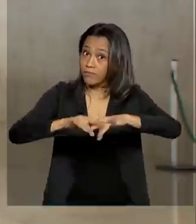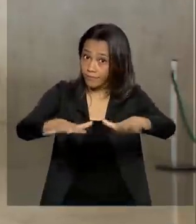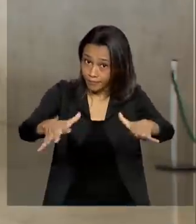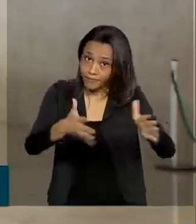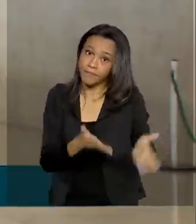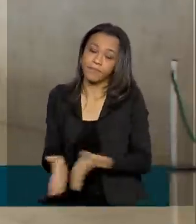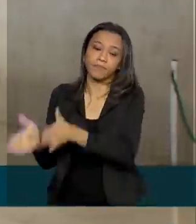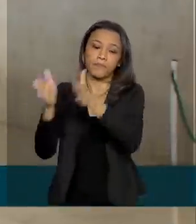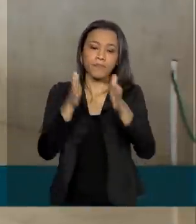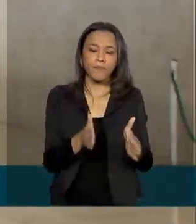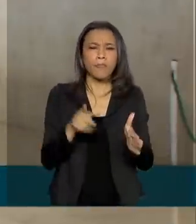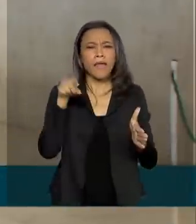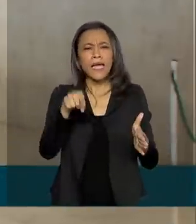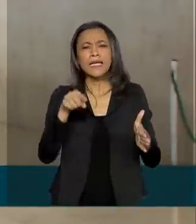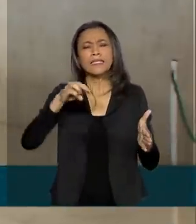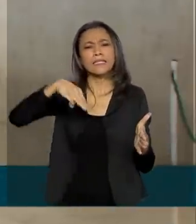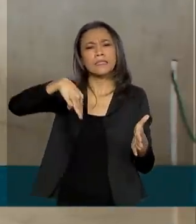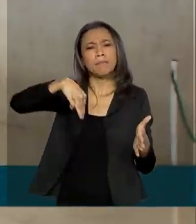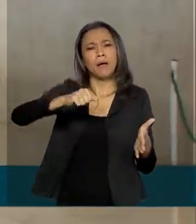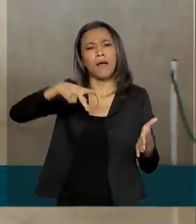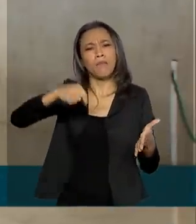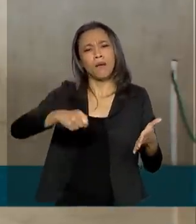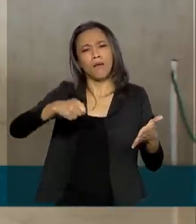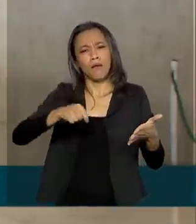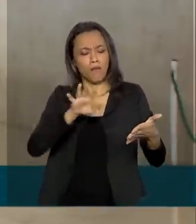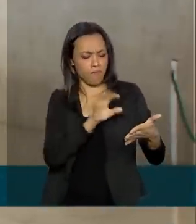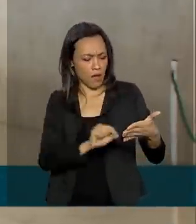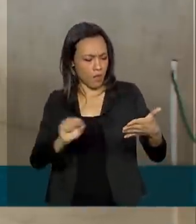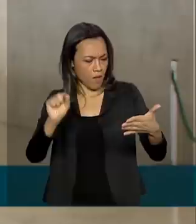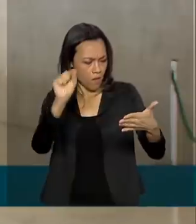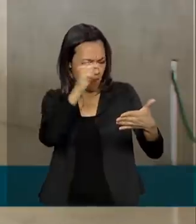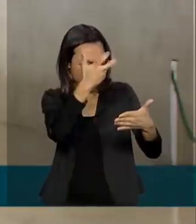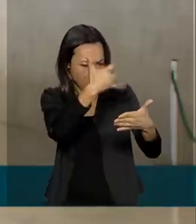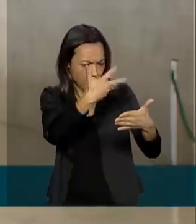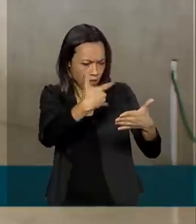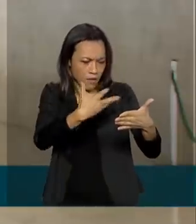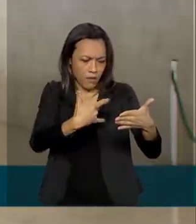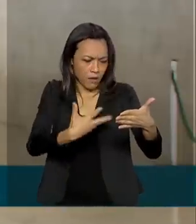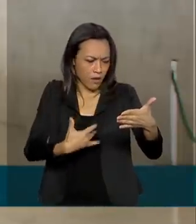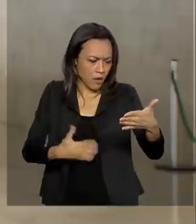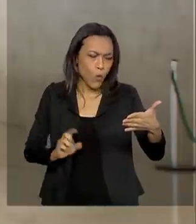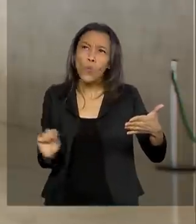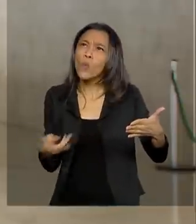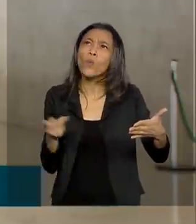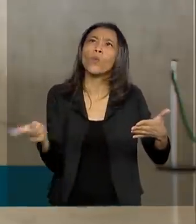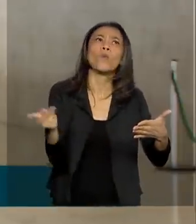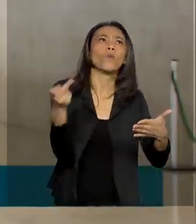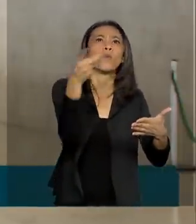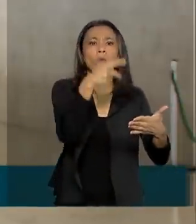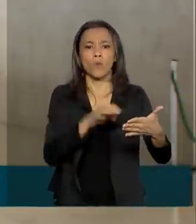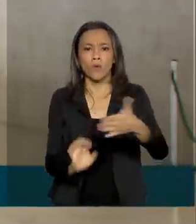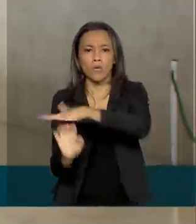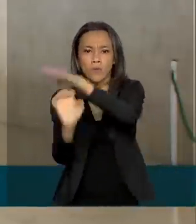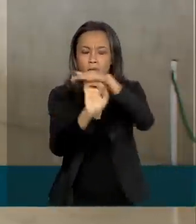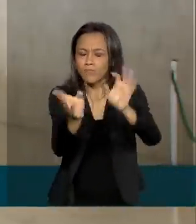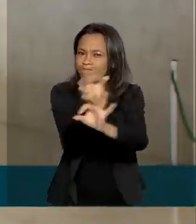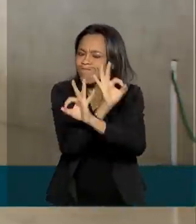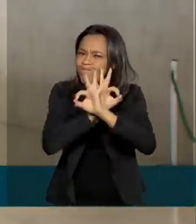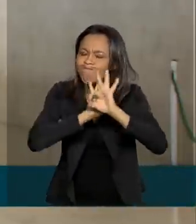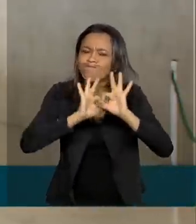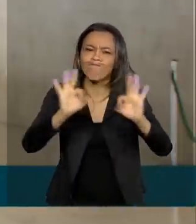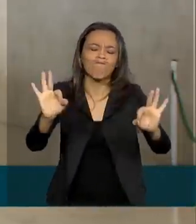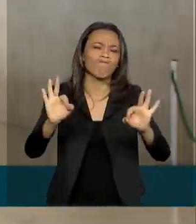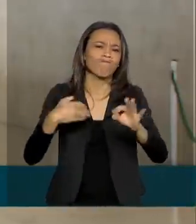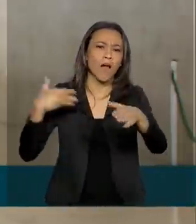empresas veio para facilitar o acesso a informações precisas relativas a negócios no país. A ferramenta é